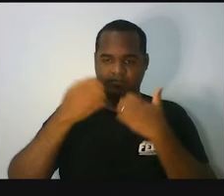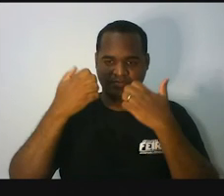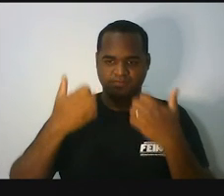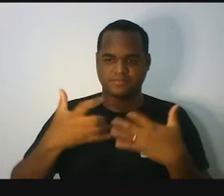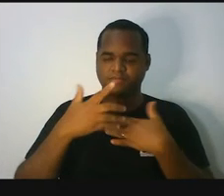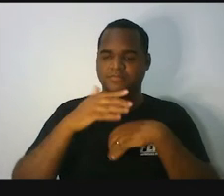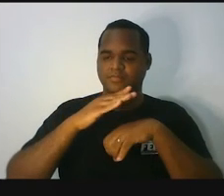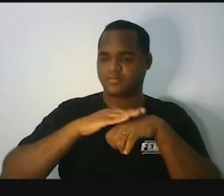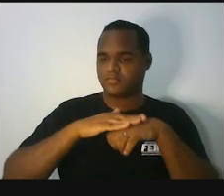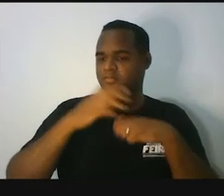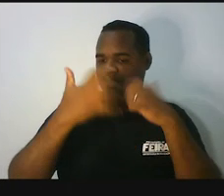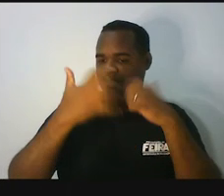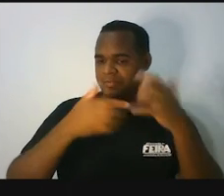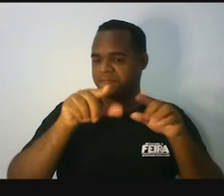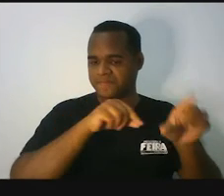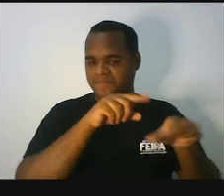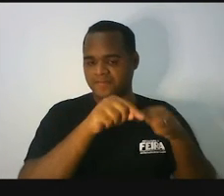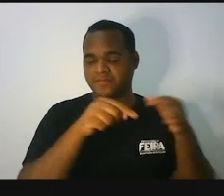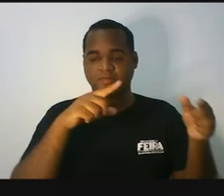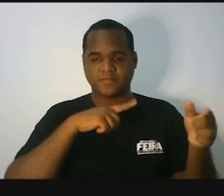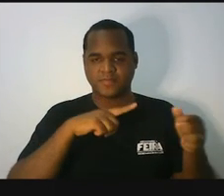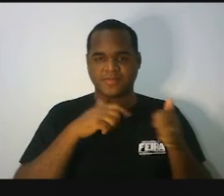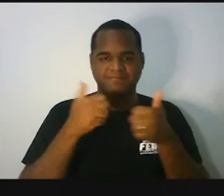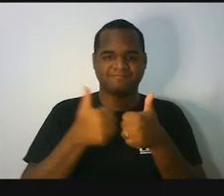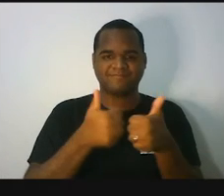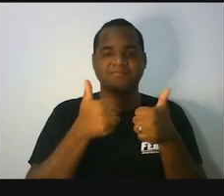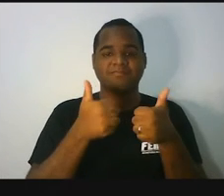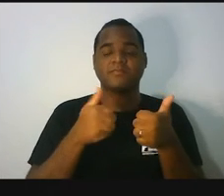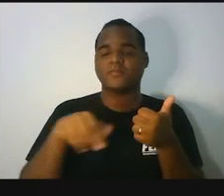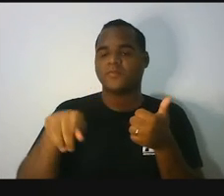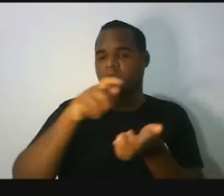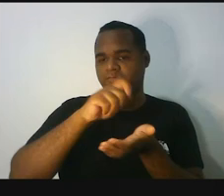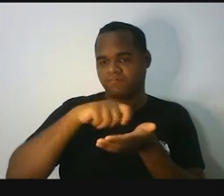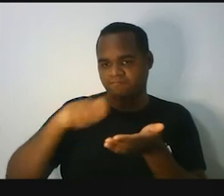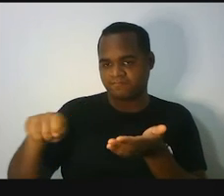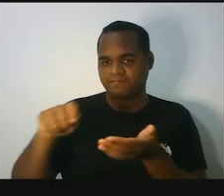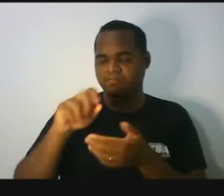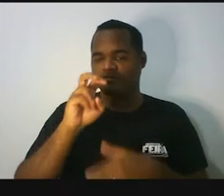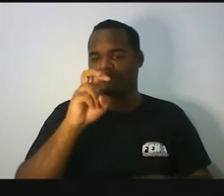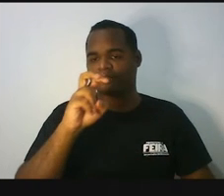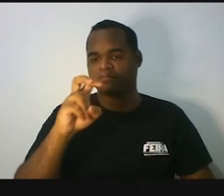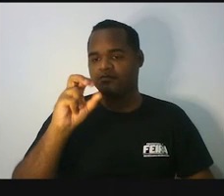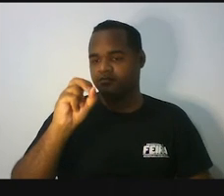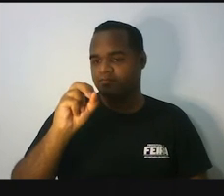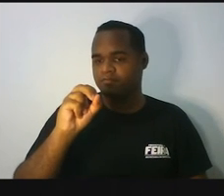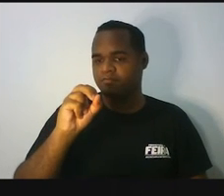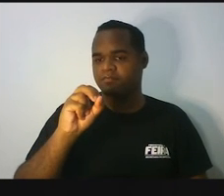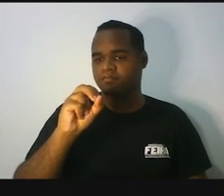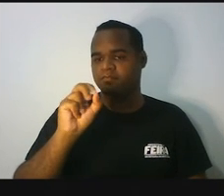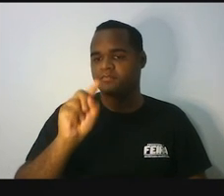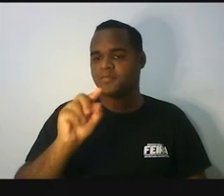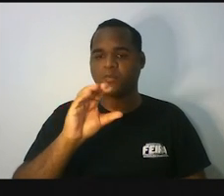com mais detalhes. bom? Então vamos só escrever aqui 550 mil